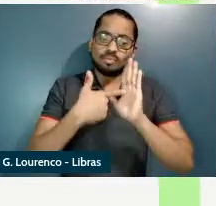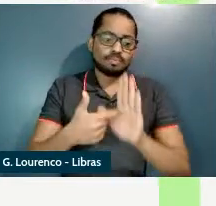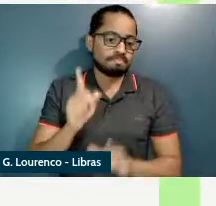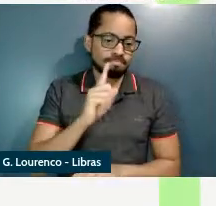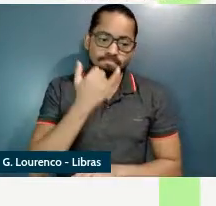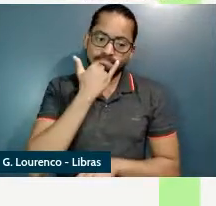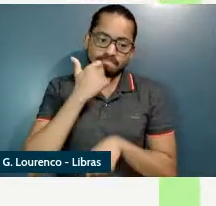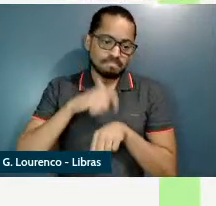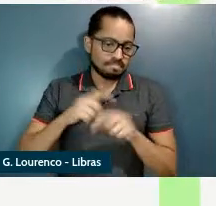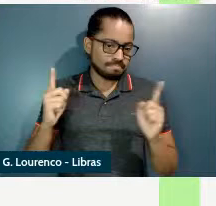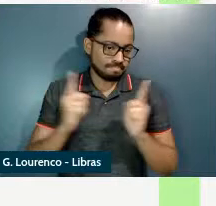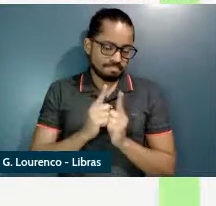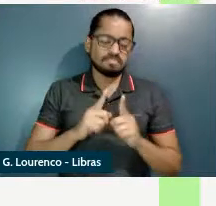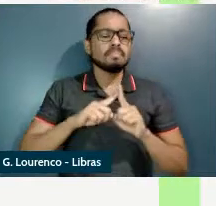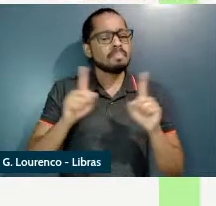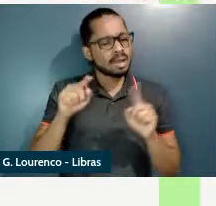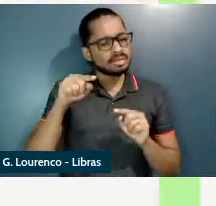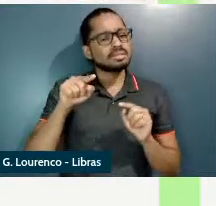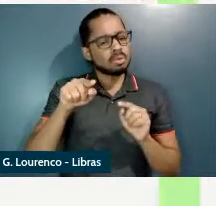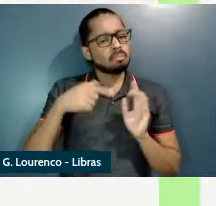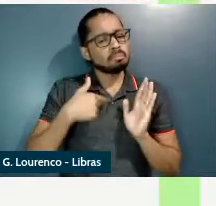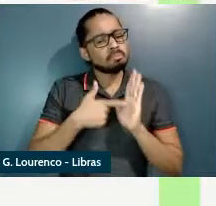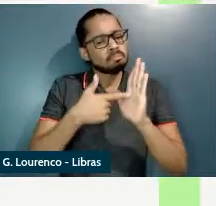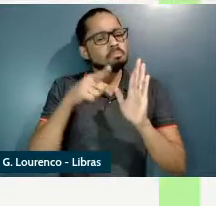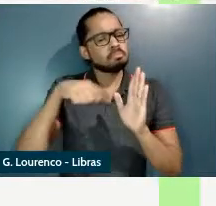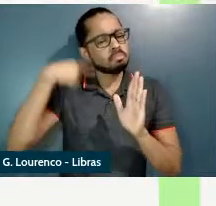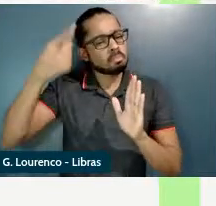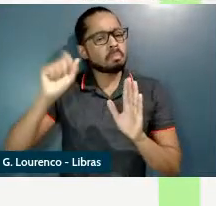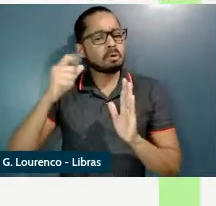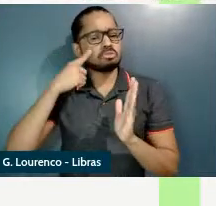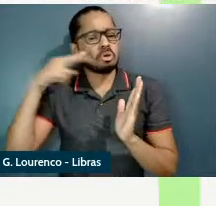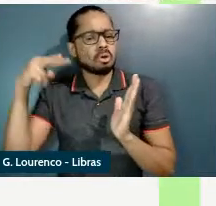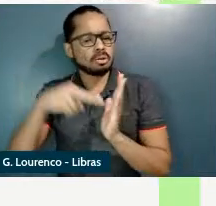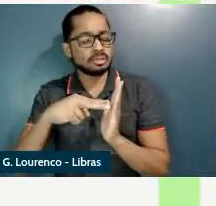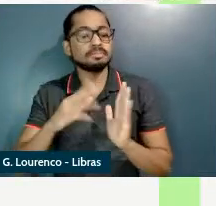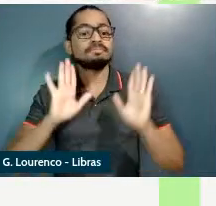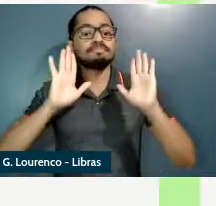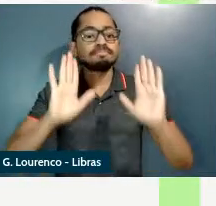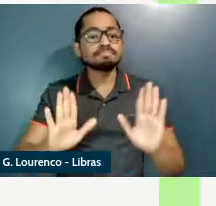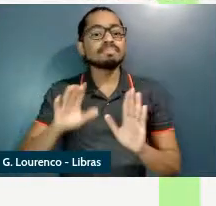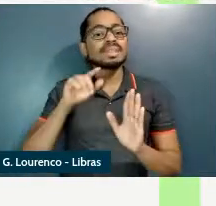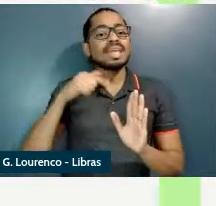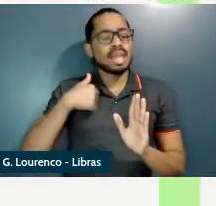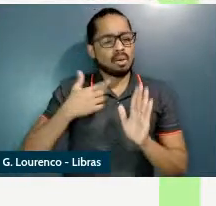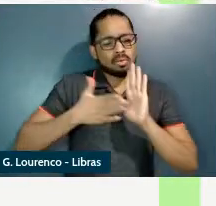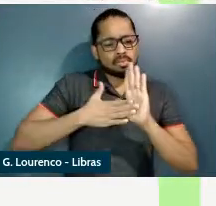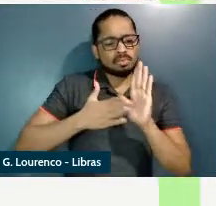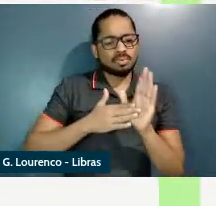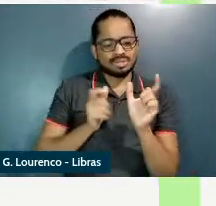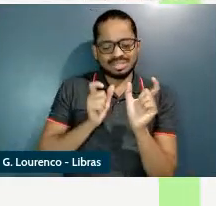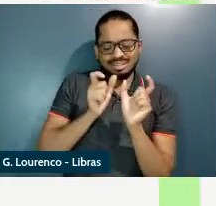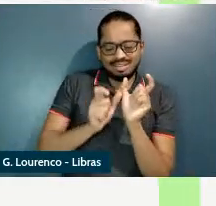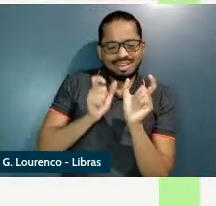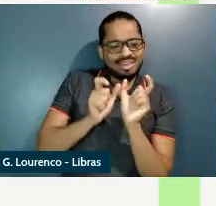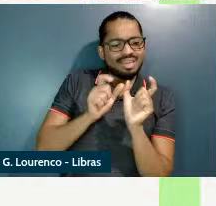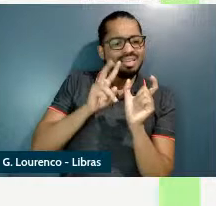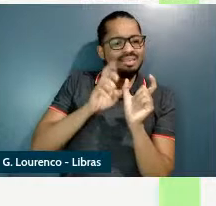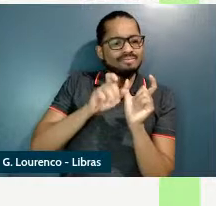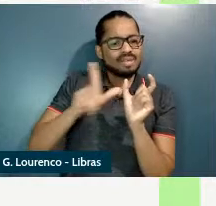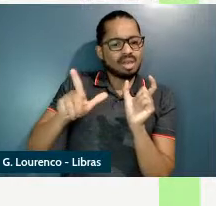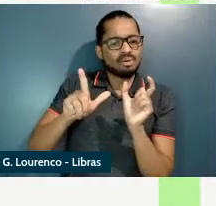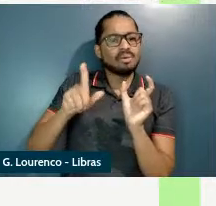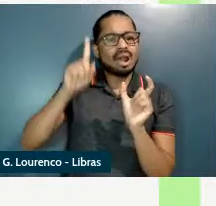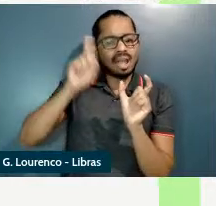interessante e eu vou propor que o sufixo vel na verdade expressa modalidade dinâmica que se respeita habilidades e disposições